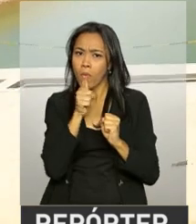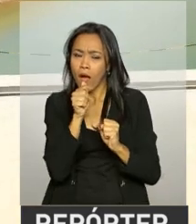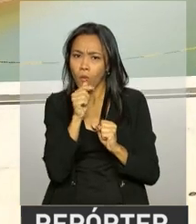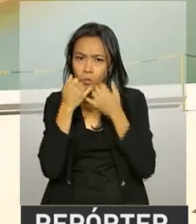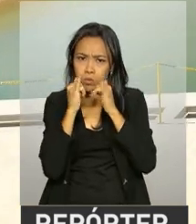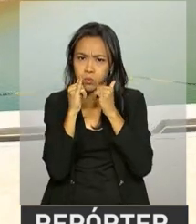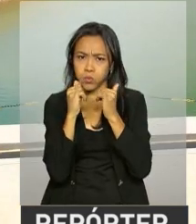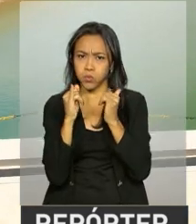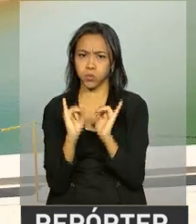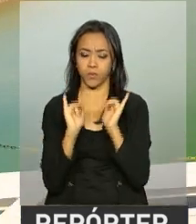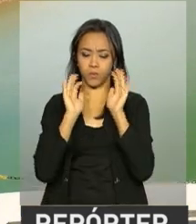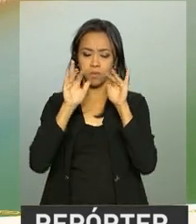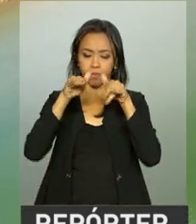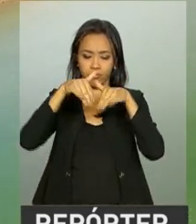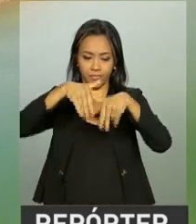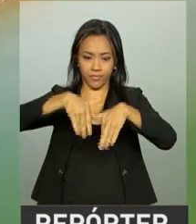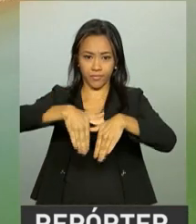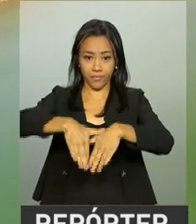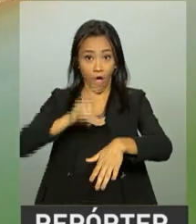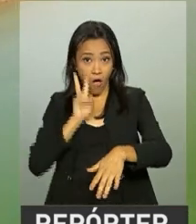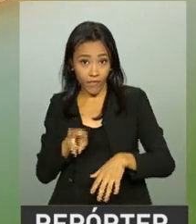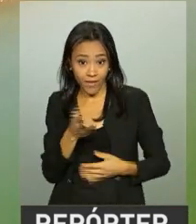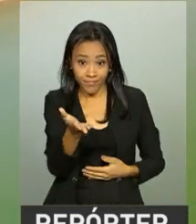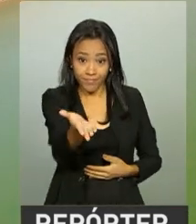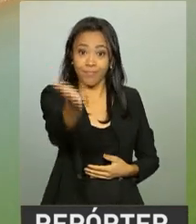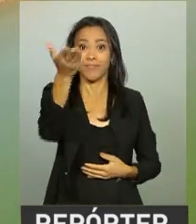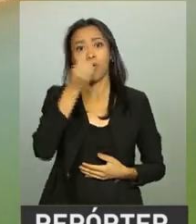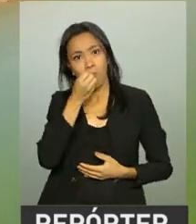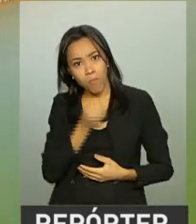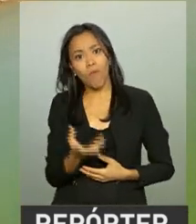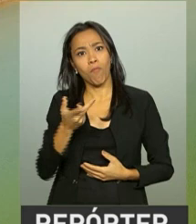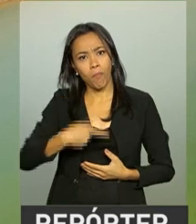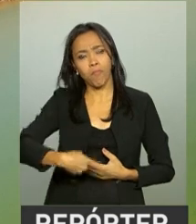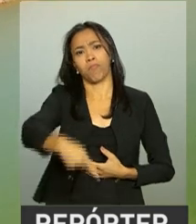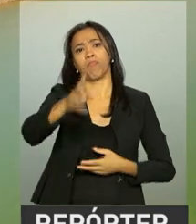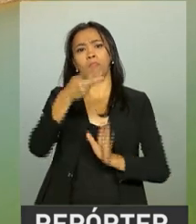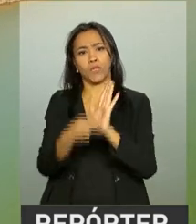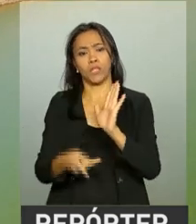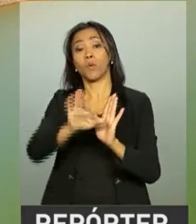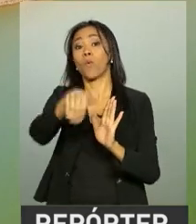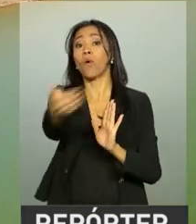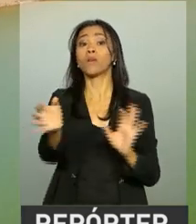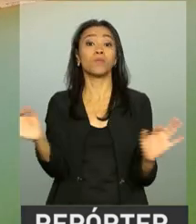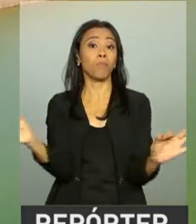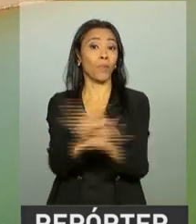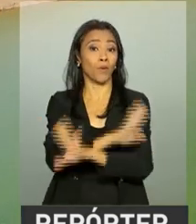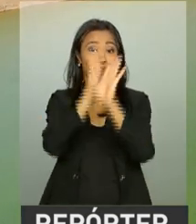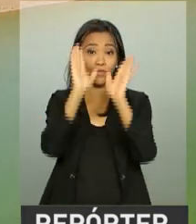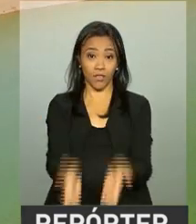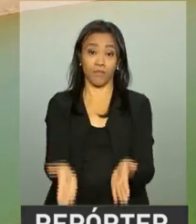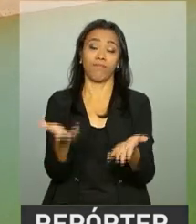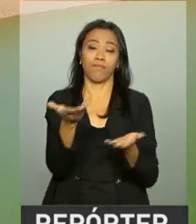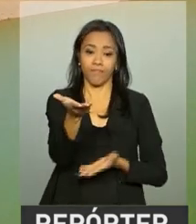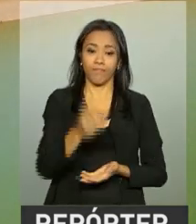de teste do sistema e já dá uma ideia de como vai funcionar o projeto quando estiver plenamente operacional.